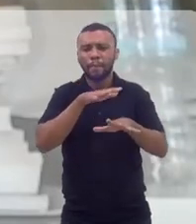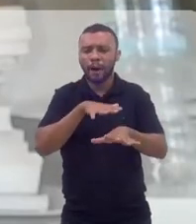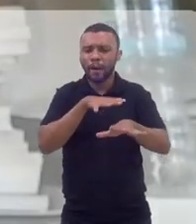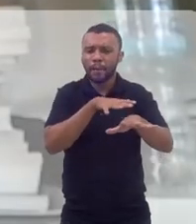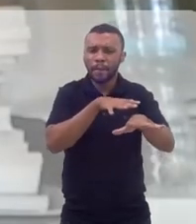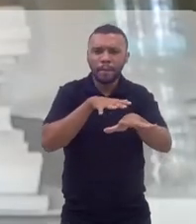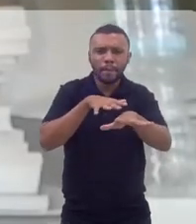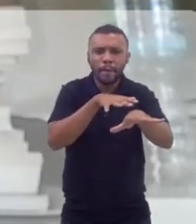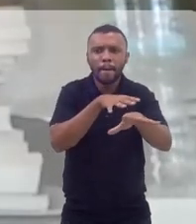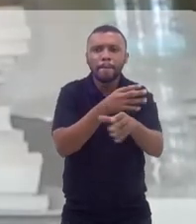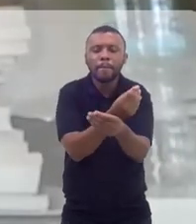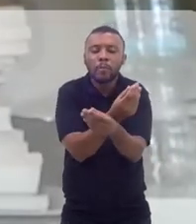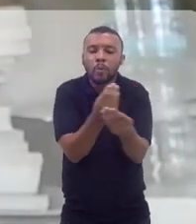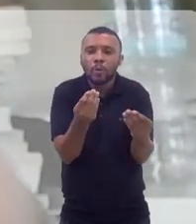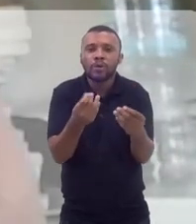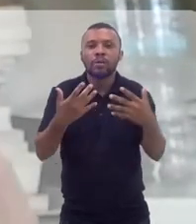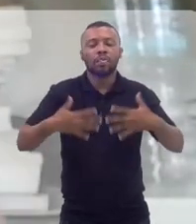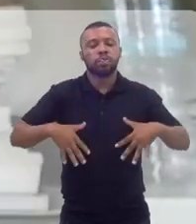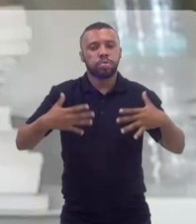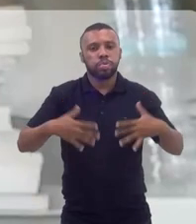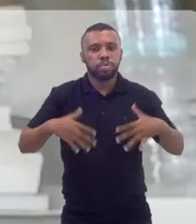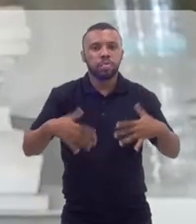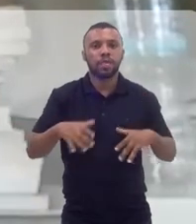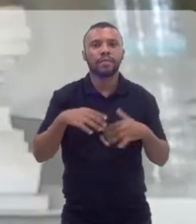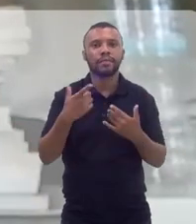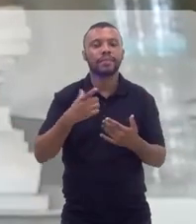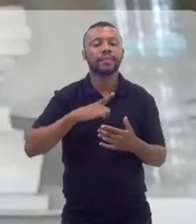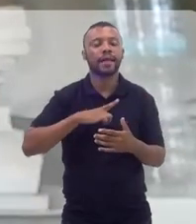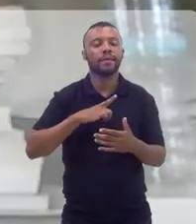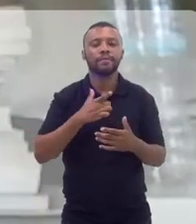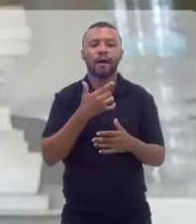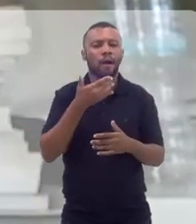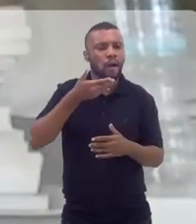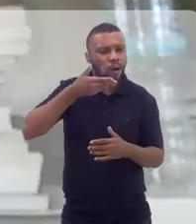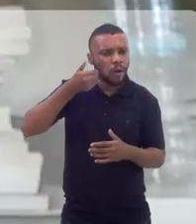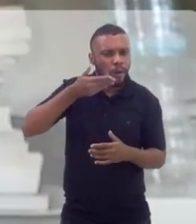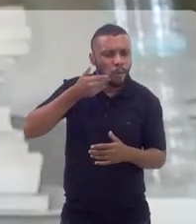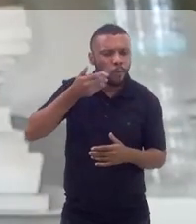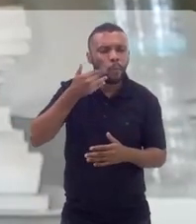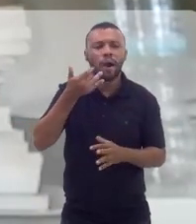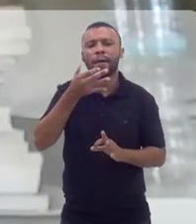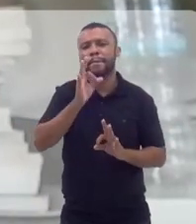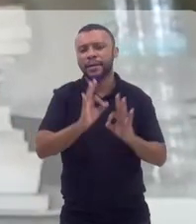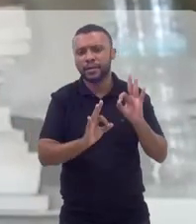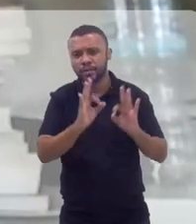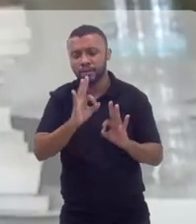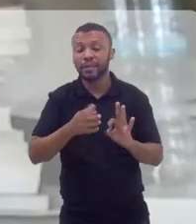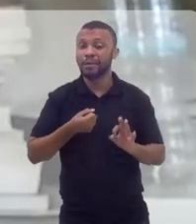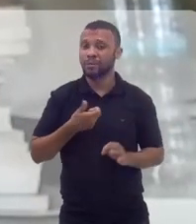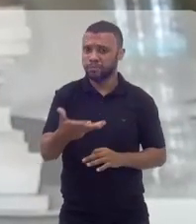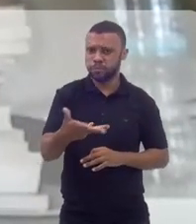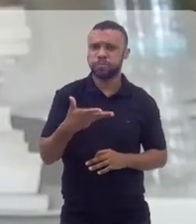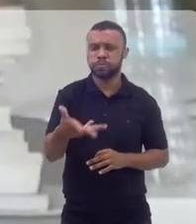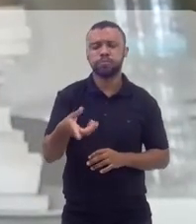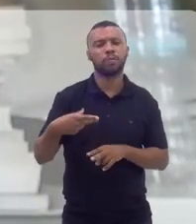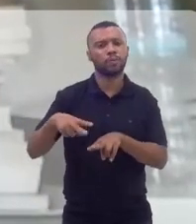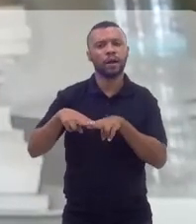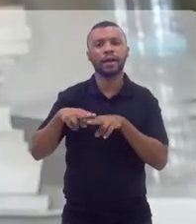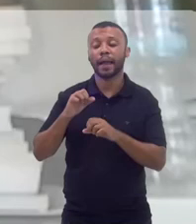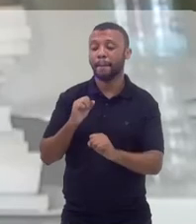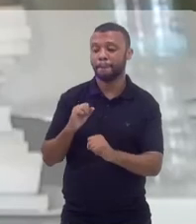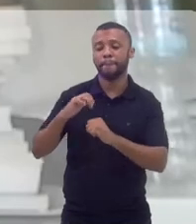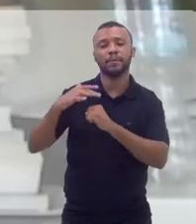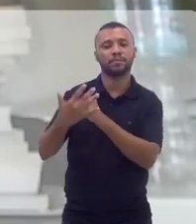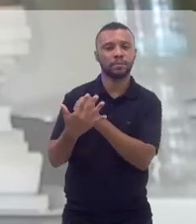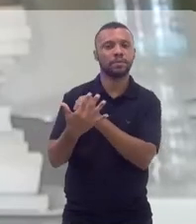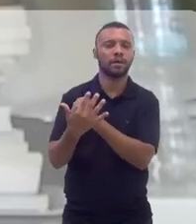filano. Então, é muito bloco, nem todos têm a representação. Então, tem um amadurecimento que agora está sendo acelerado, porque a